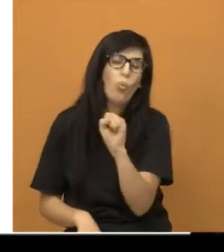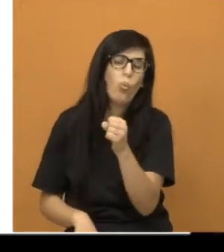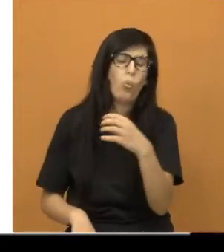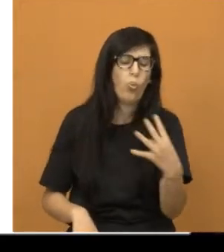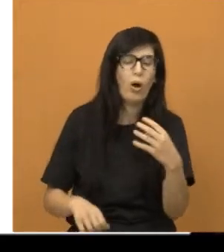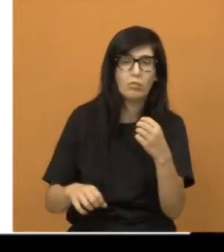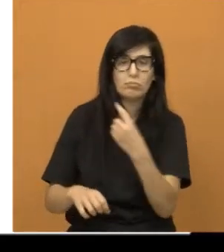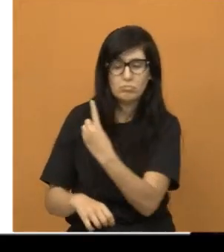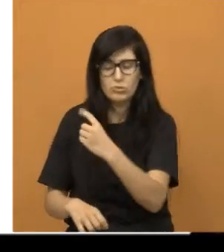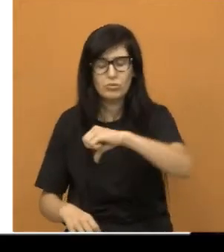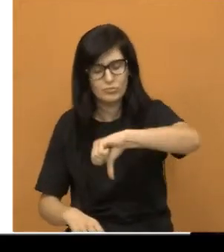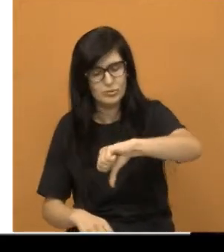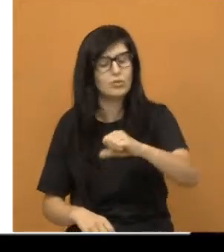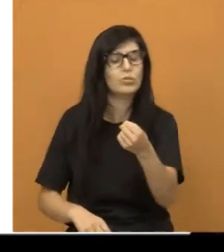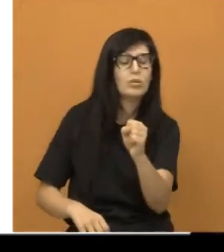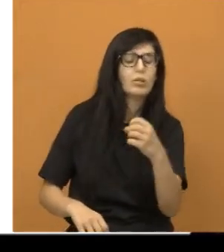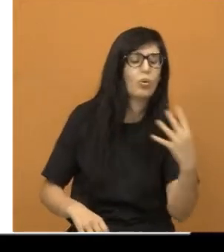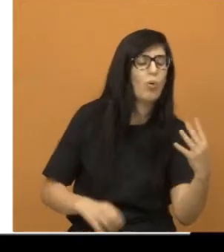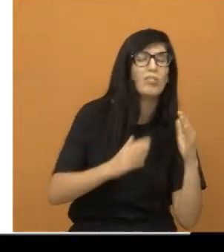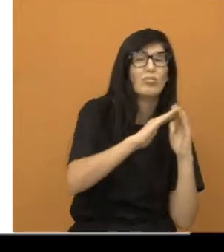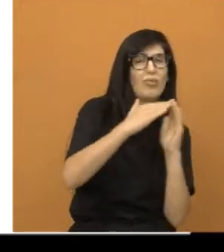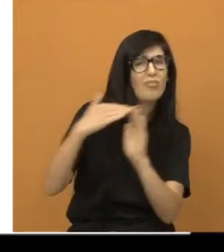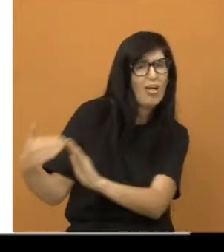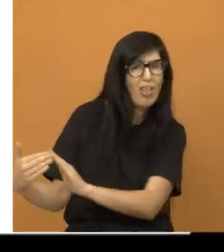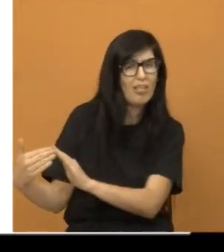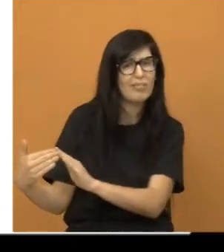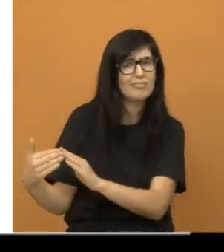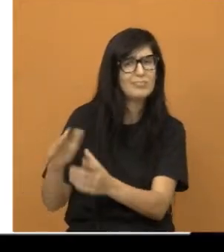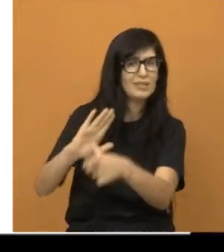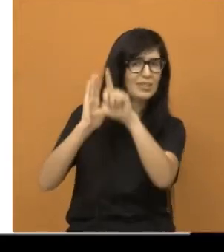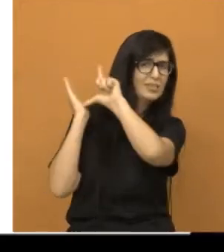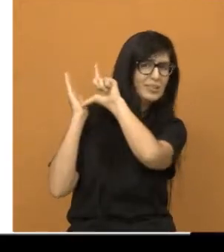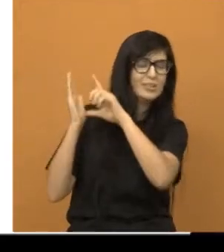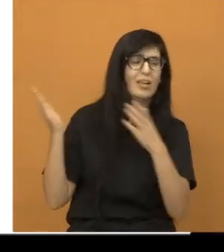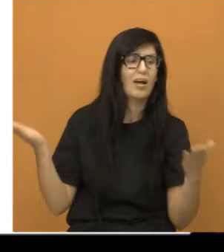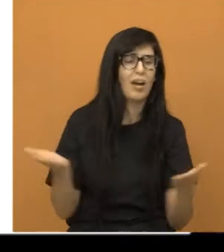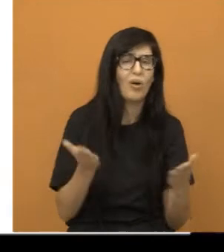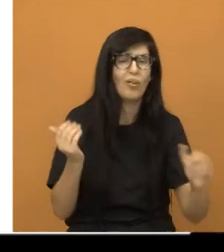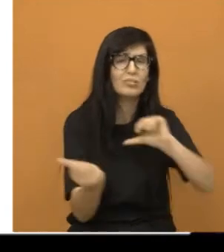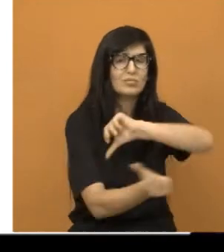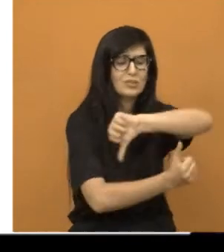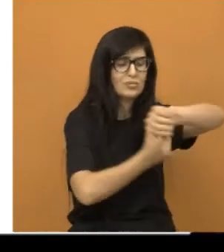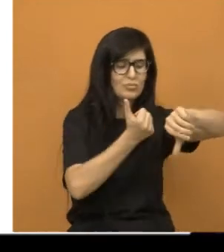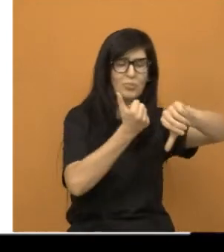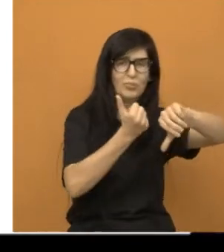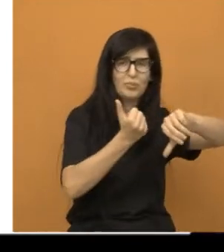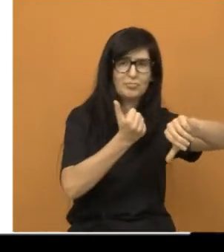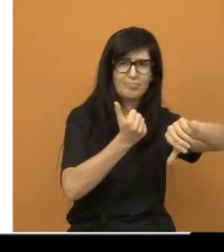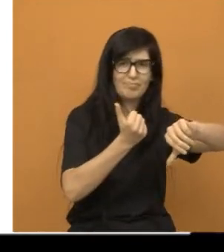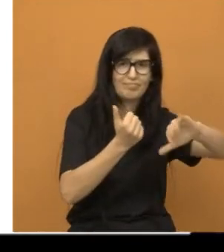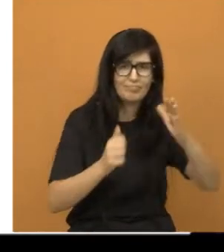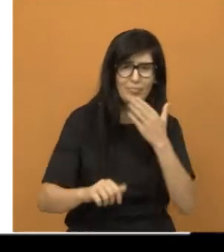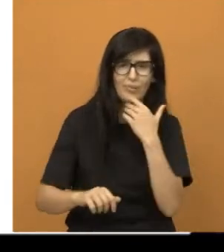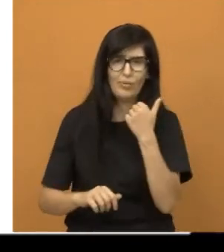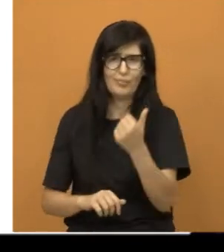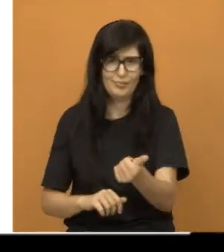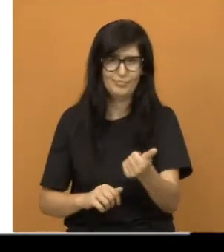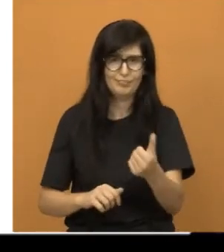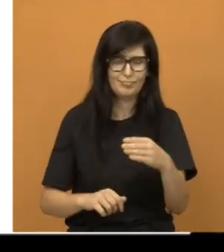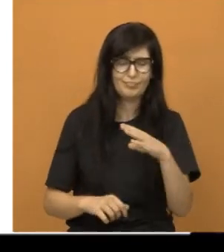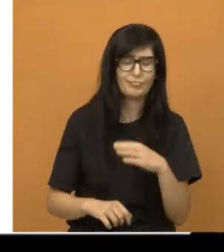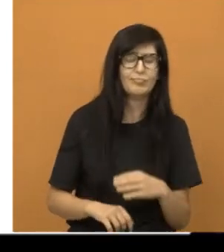hoje é um formato de vila. E ali, pelo Mississipi, eu vi o desenvolvimento da região do Flórida,